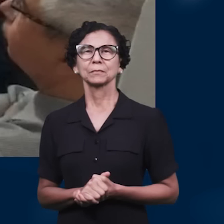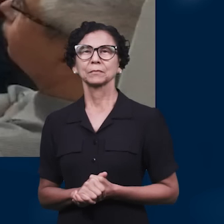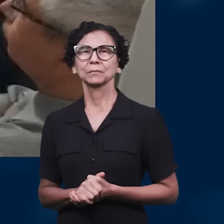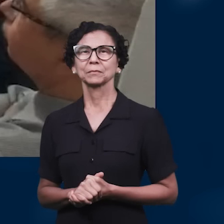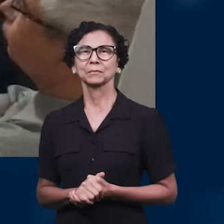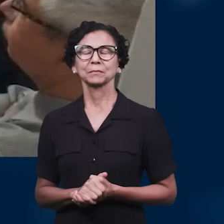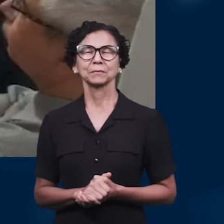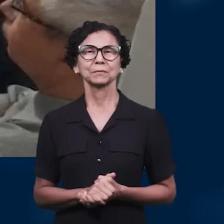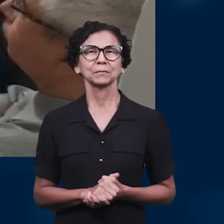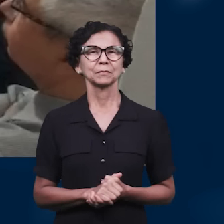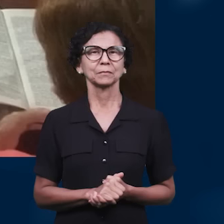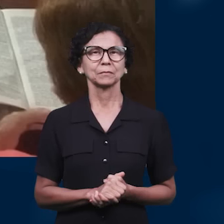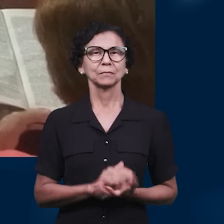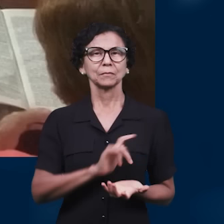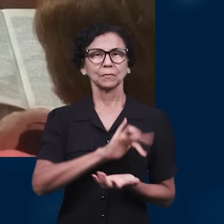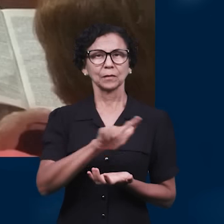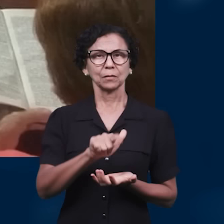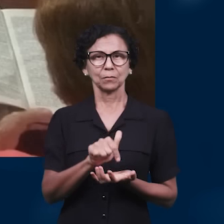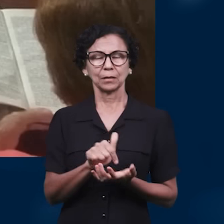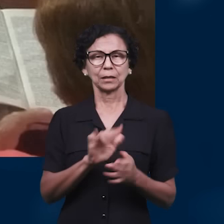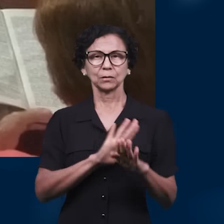no bairro Liberdade,